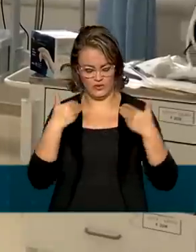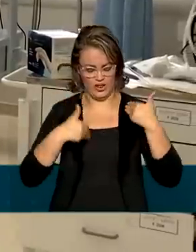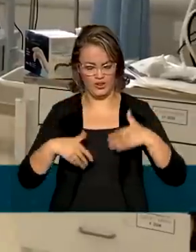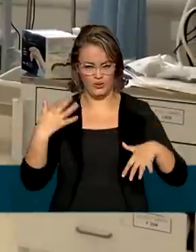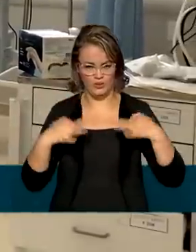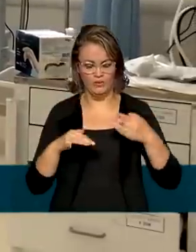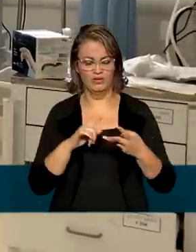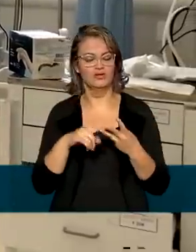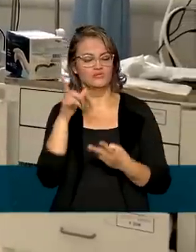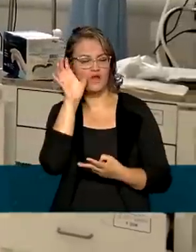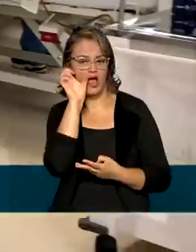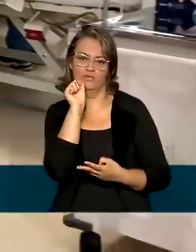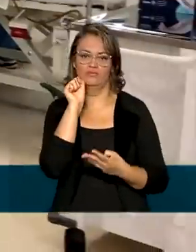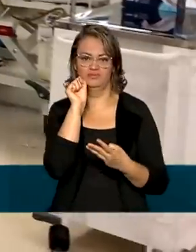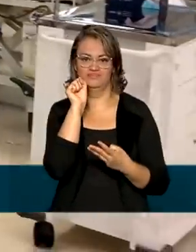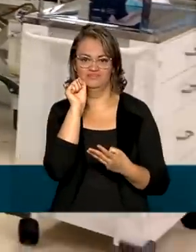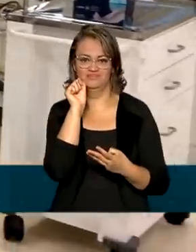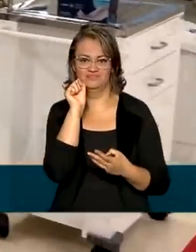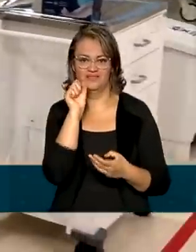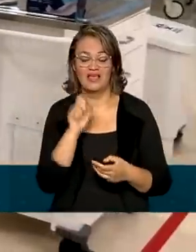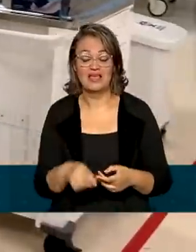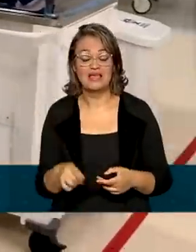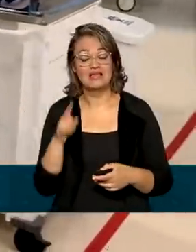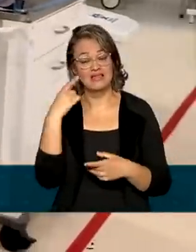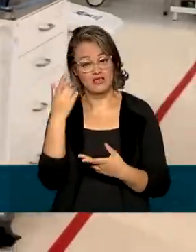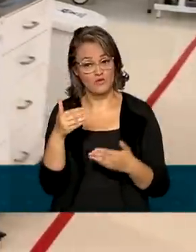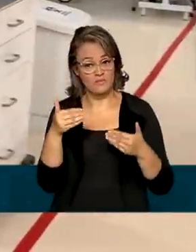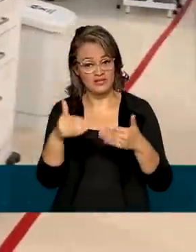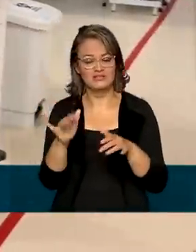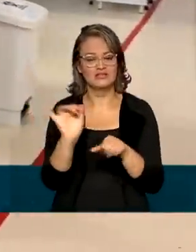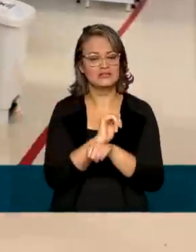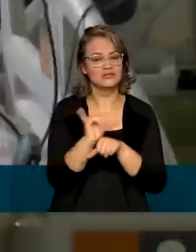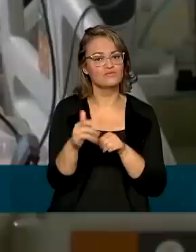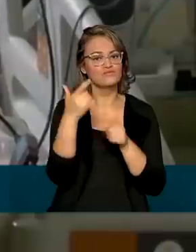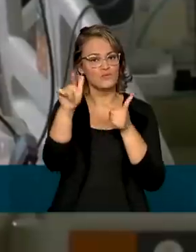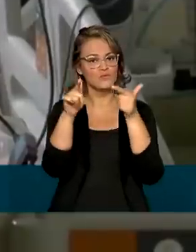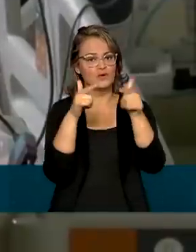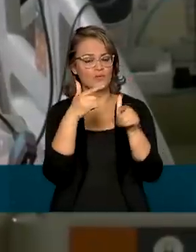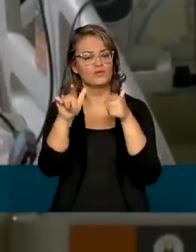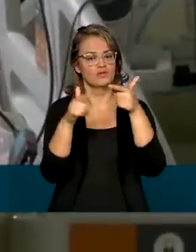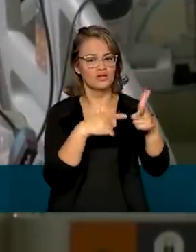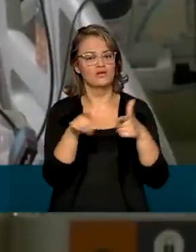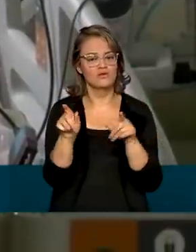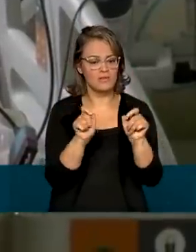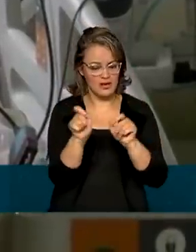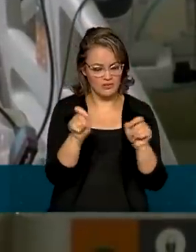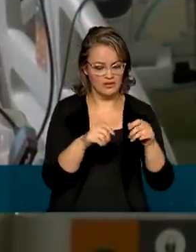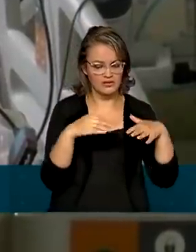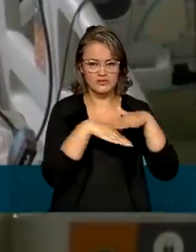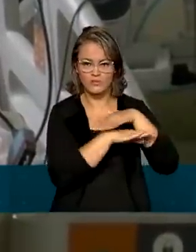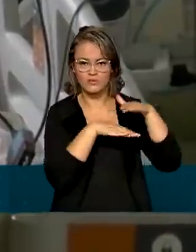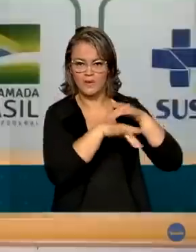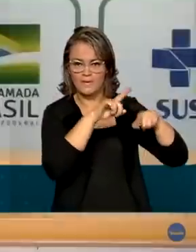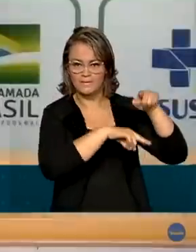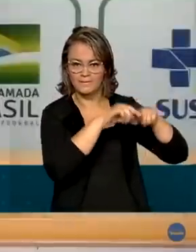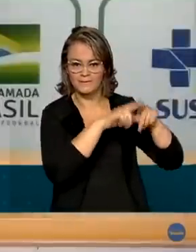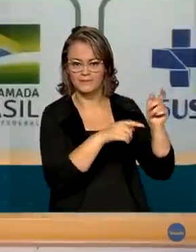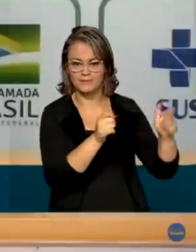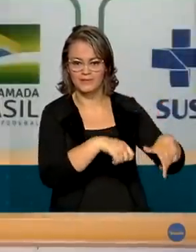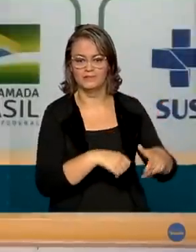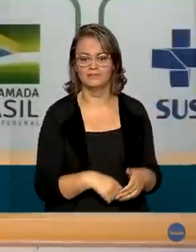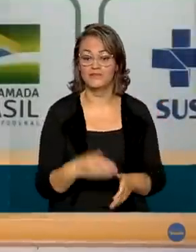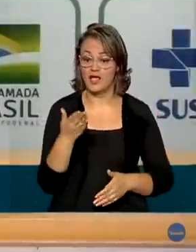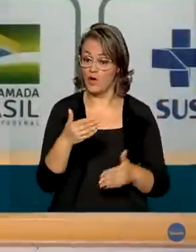e sedativos. O Ministério desenvolve ainda outras ações para regularizar os estoques desses insumos. O